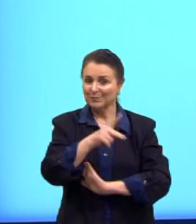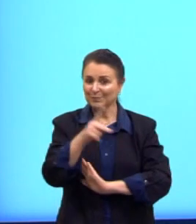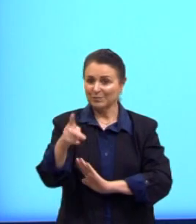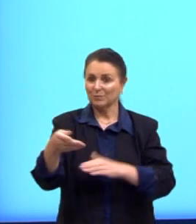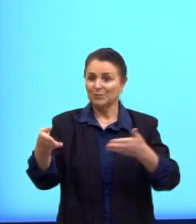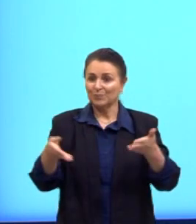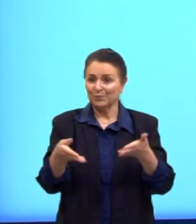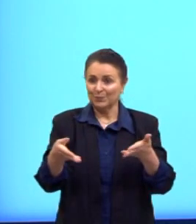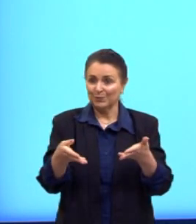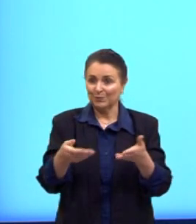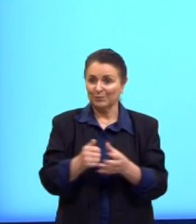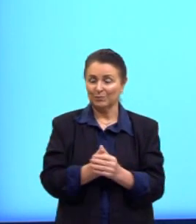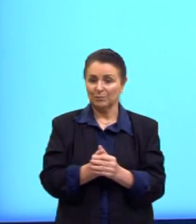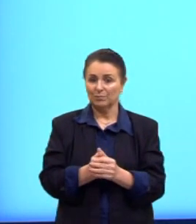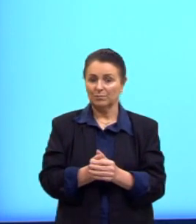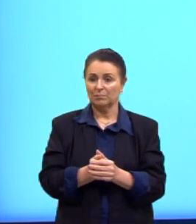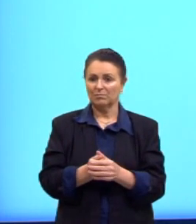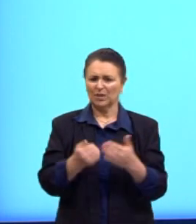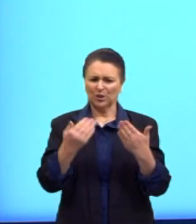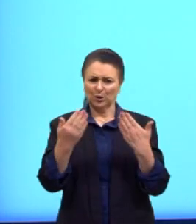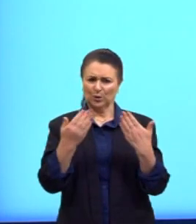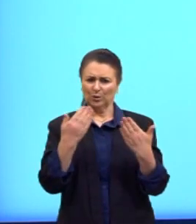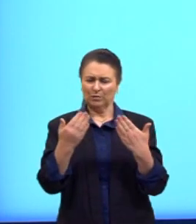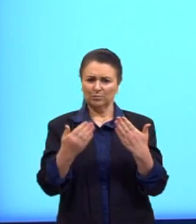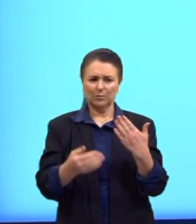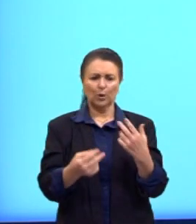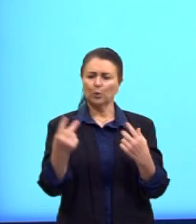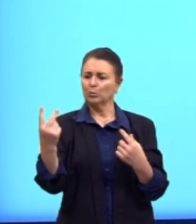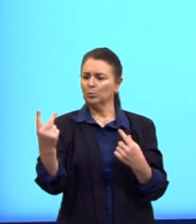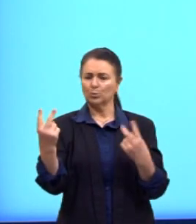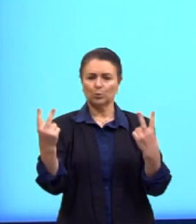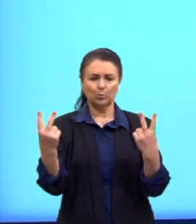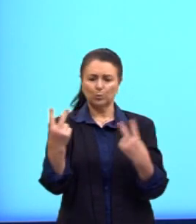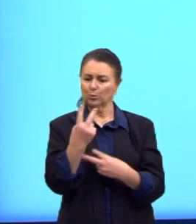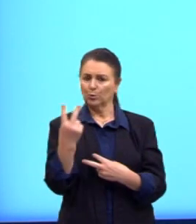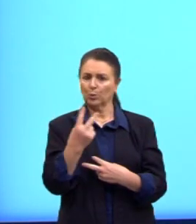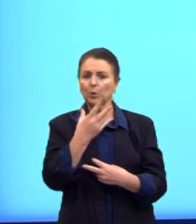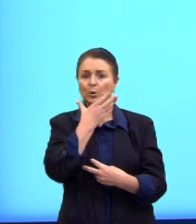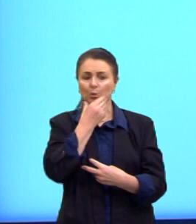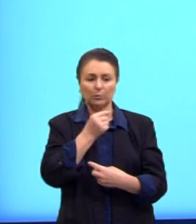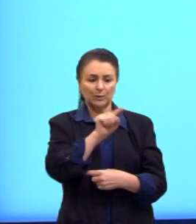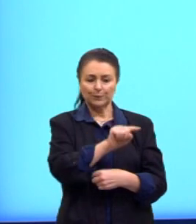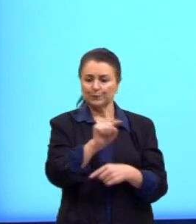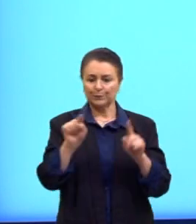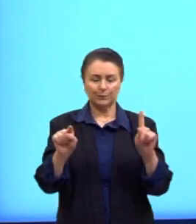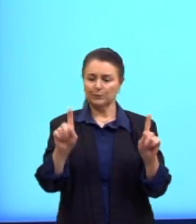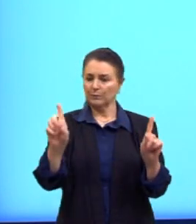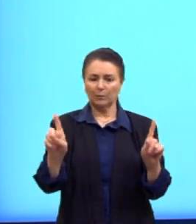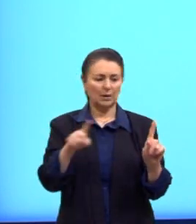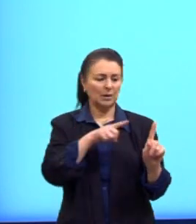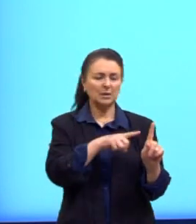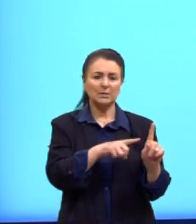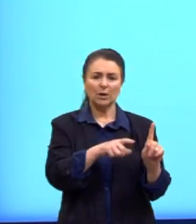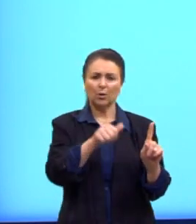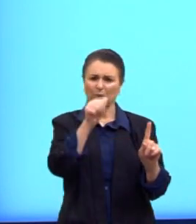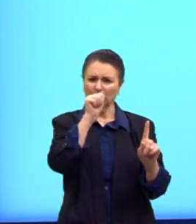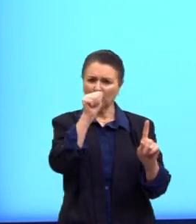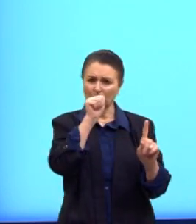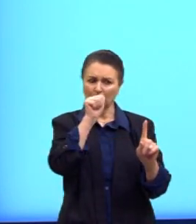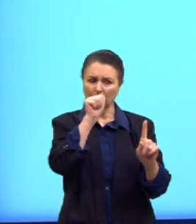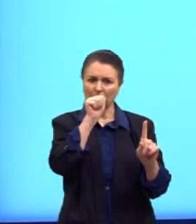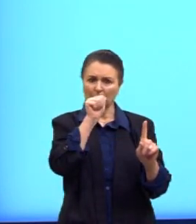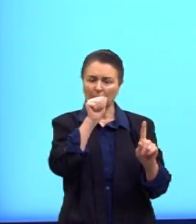atuais. Dúvidas. Dois homens conversando. O primeiro diz, e se eu tomar uma dose e virar